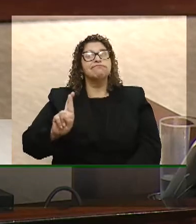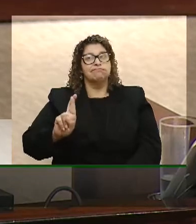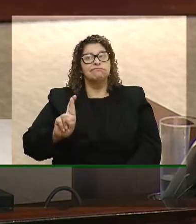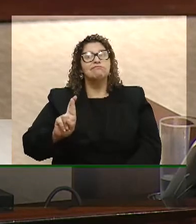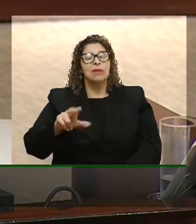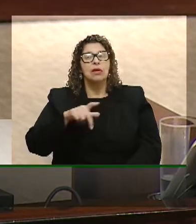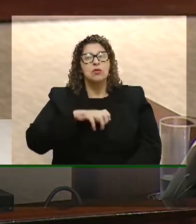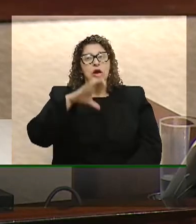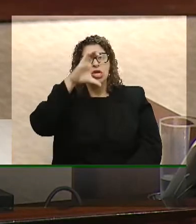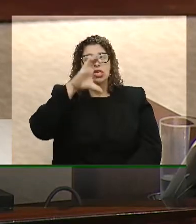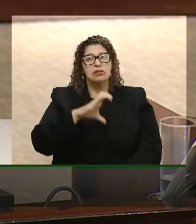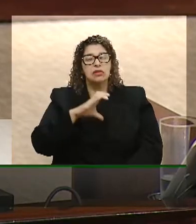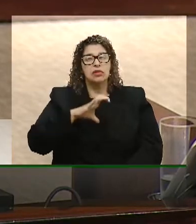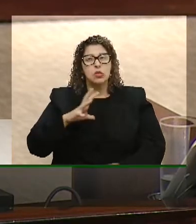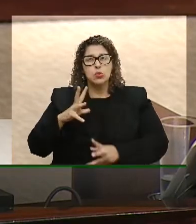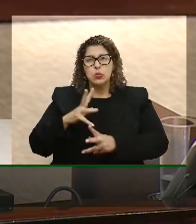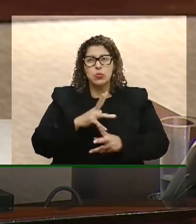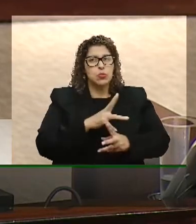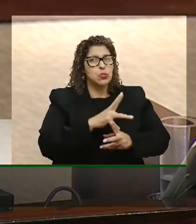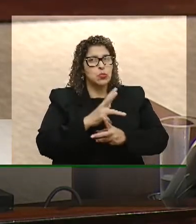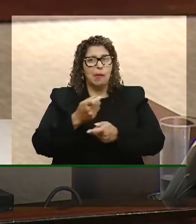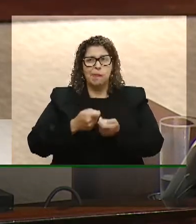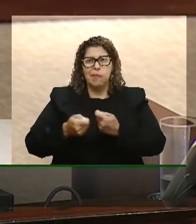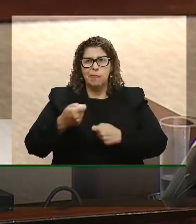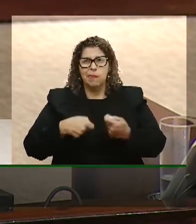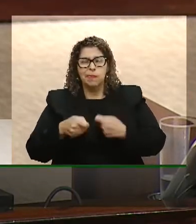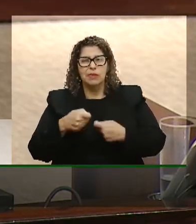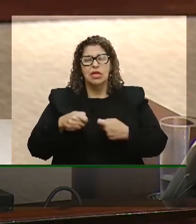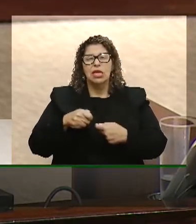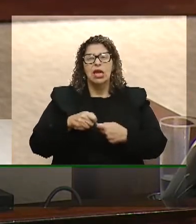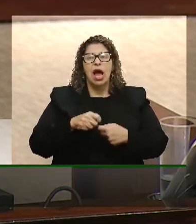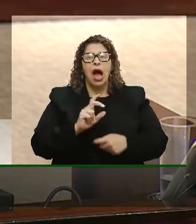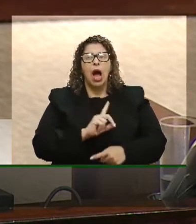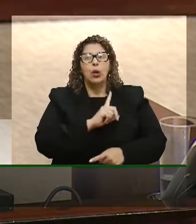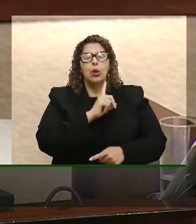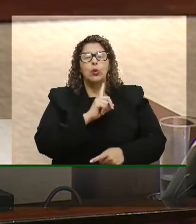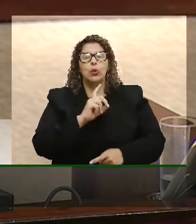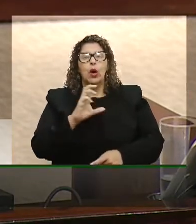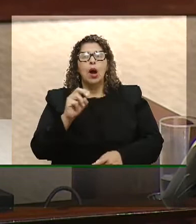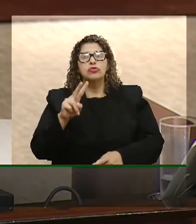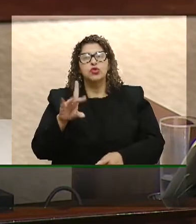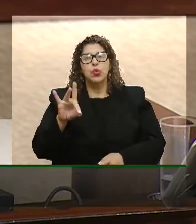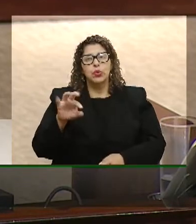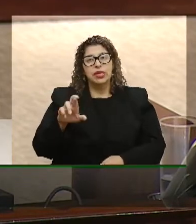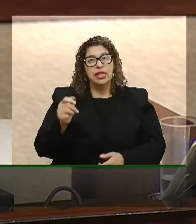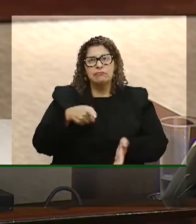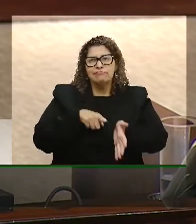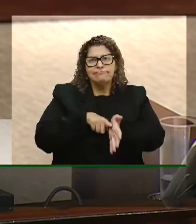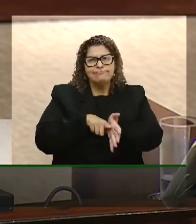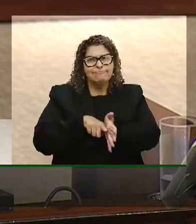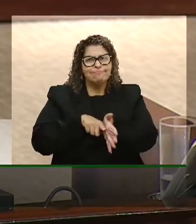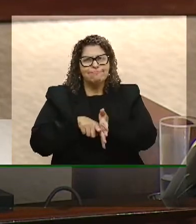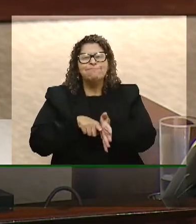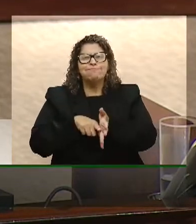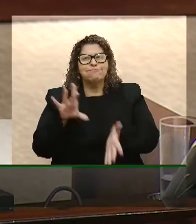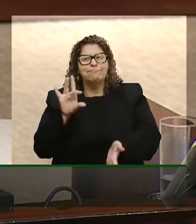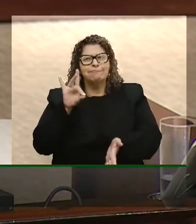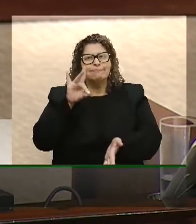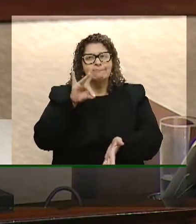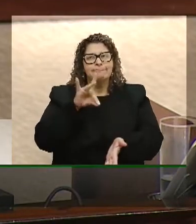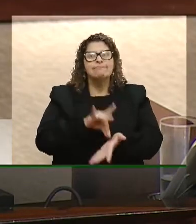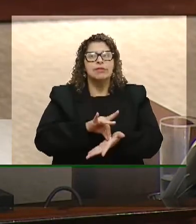Qualquer cidadão que pegar os números da Contadoria ou da Auditoria Geral do Estado e analisar que é o órgão oficial,